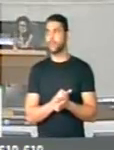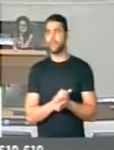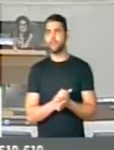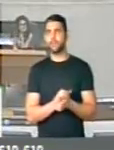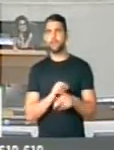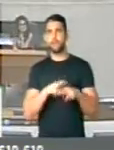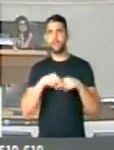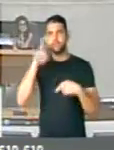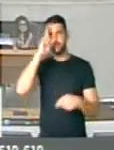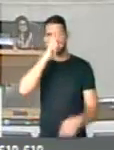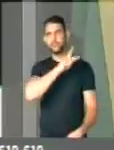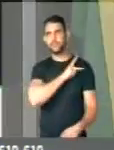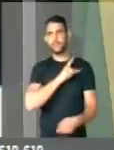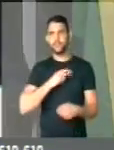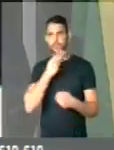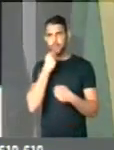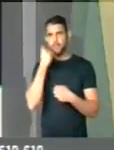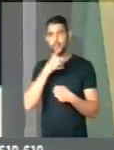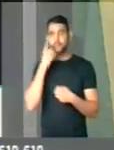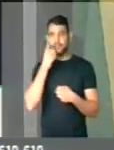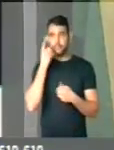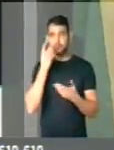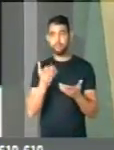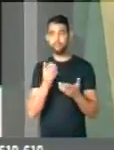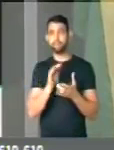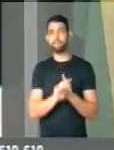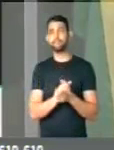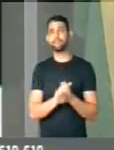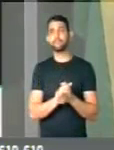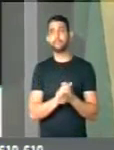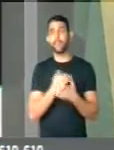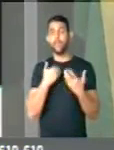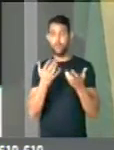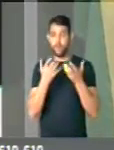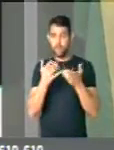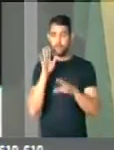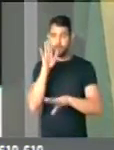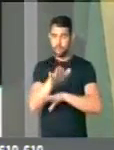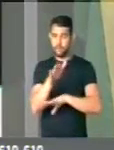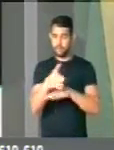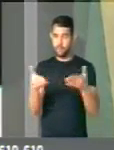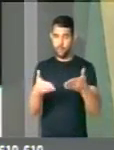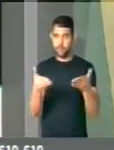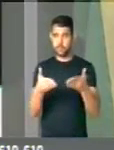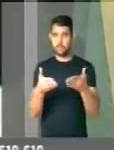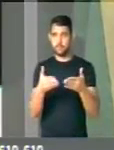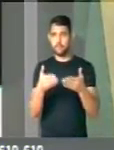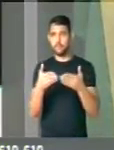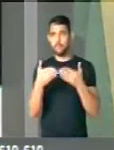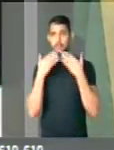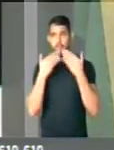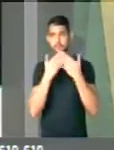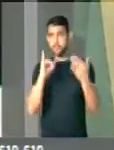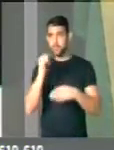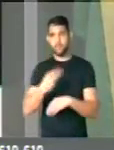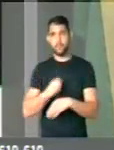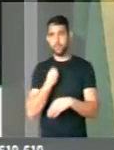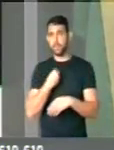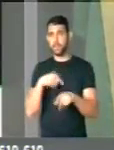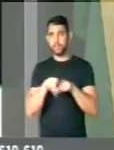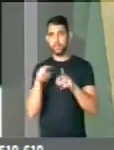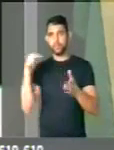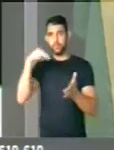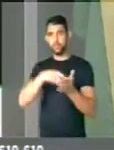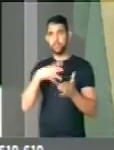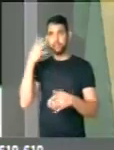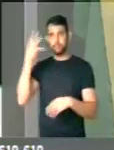Senhor presidente, senhoras e senhores parlamentares, eu quero na tarde de hoje, posto que não tive oportunidade ainda de